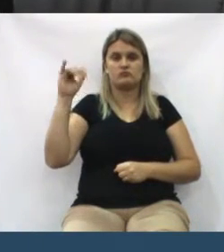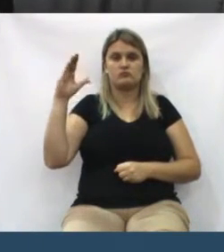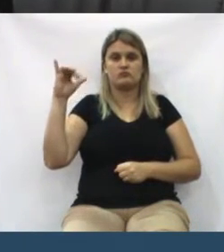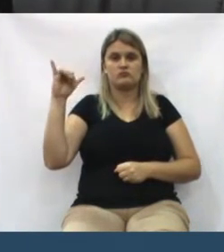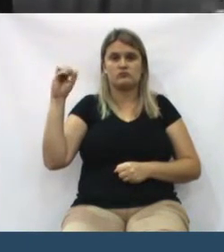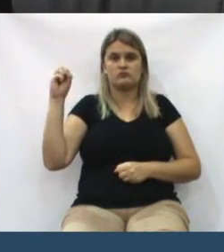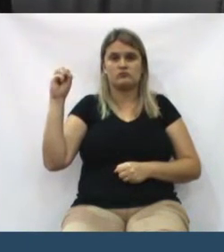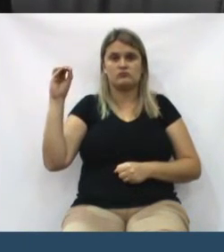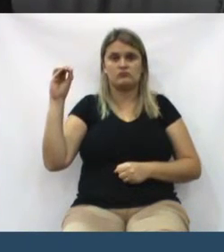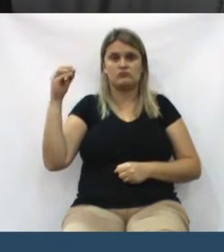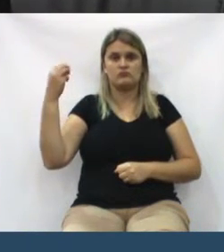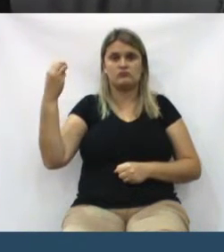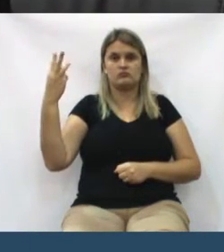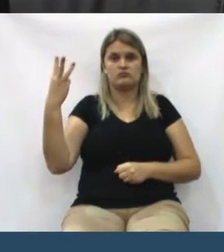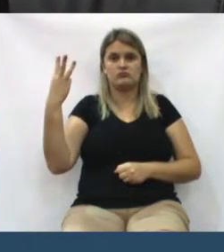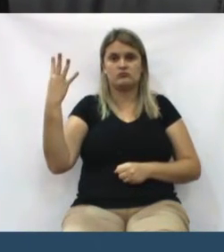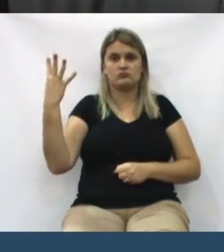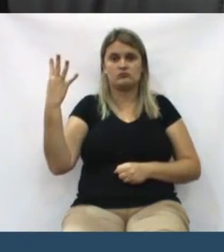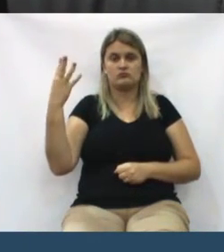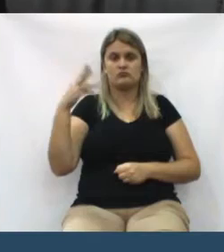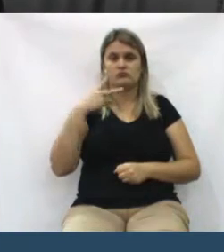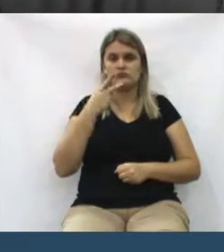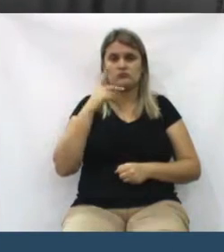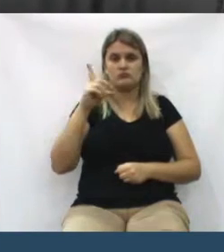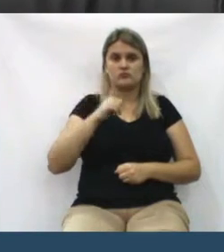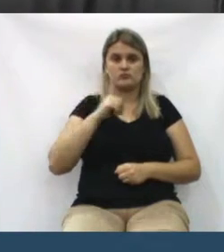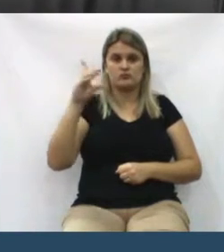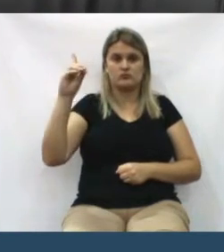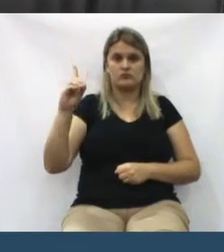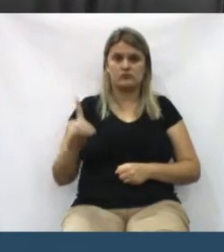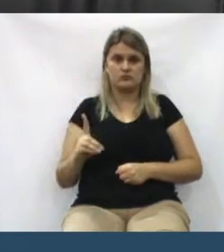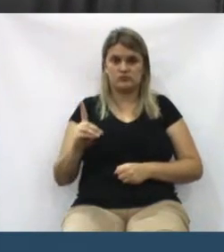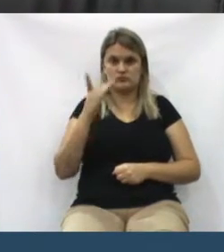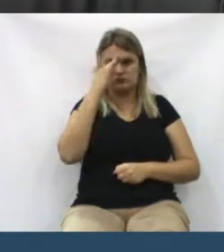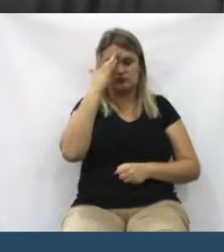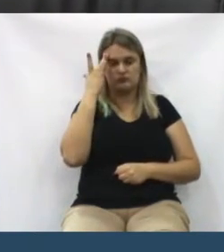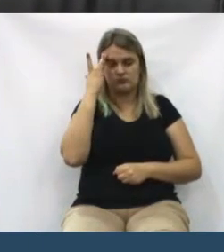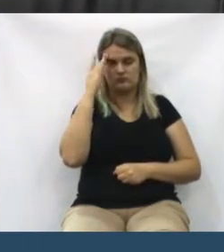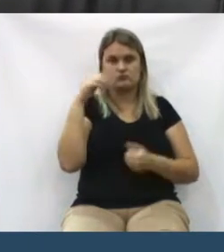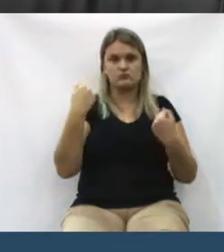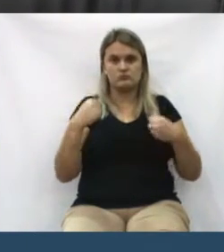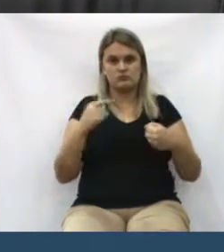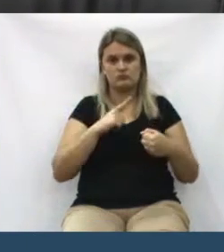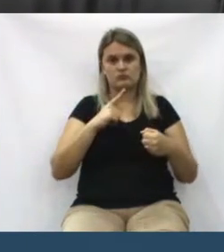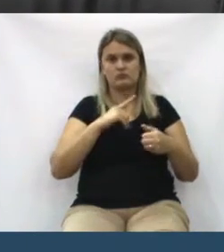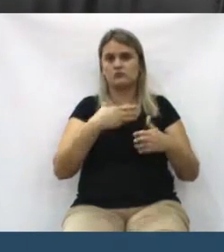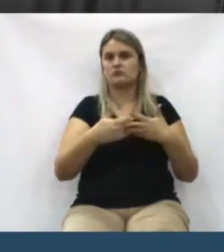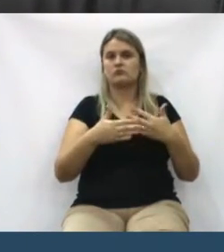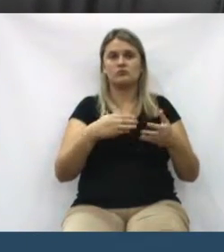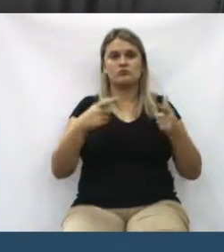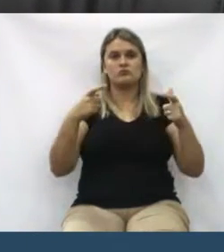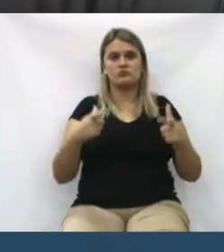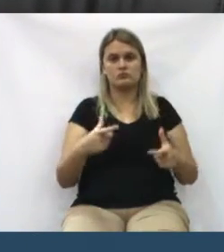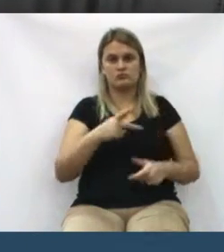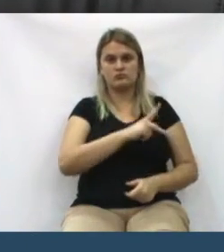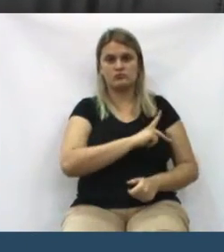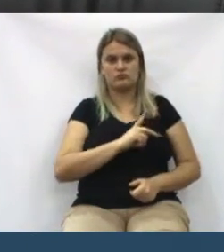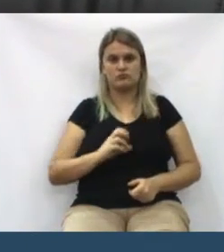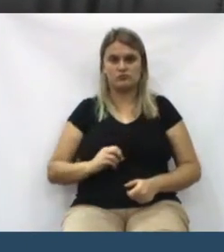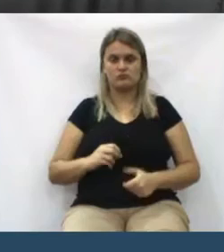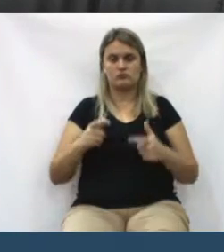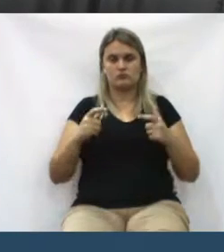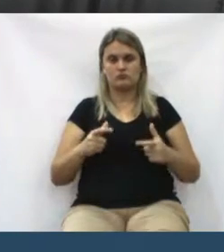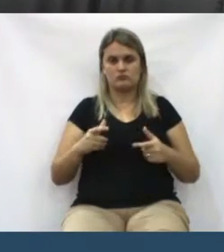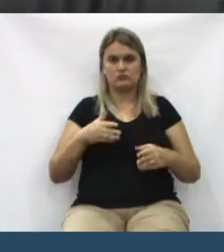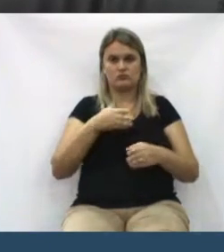que o direito de petição é sagrado. Todo local onde a gente vai pedir